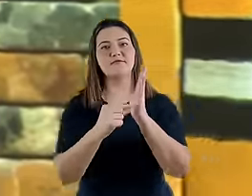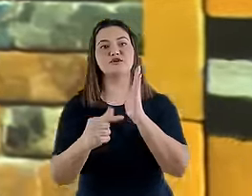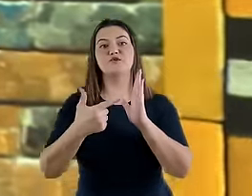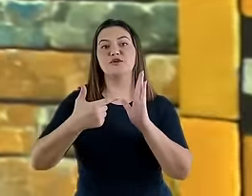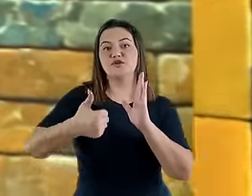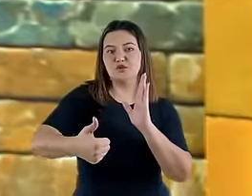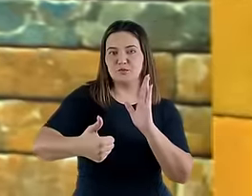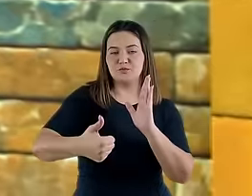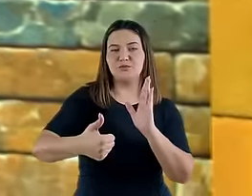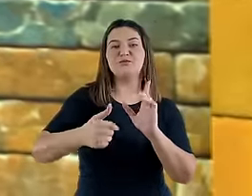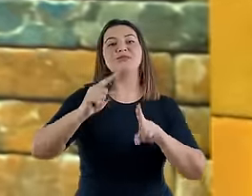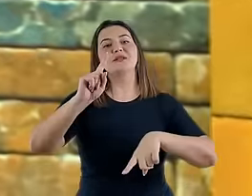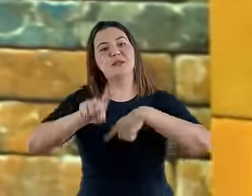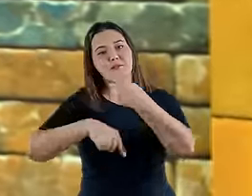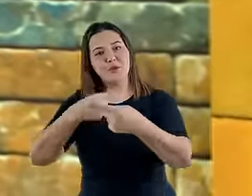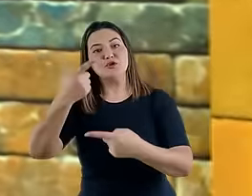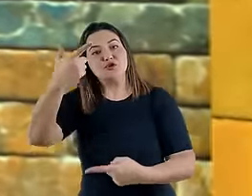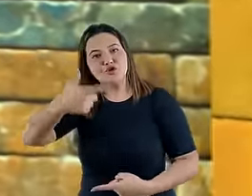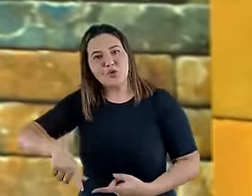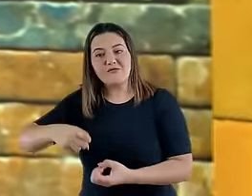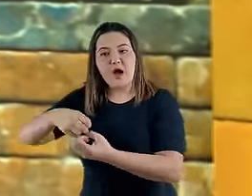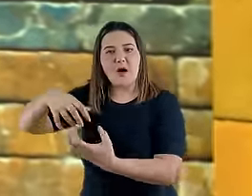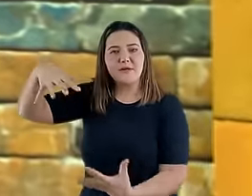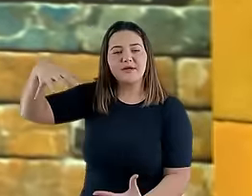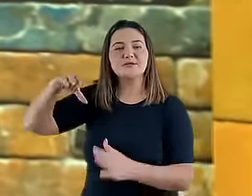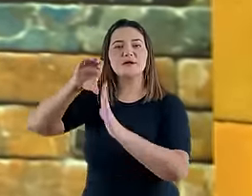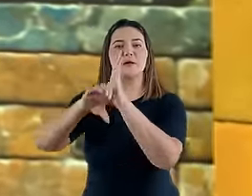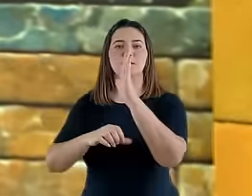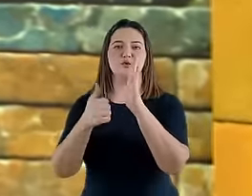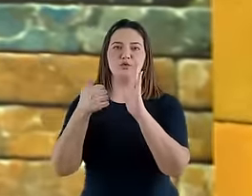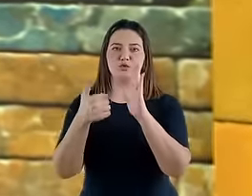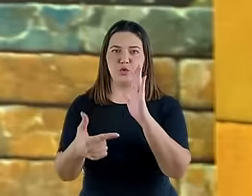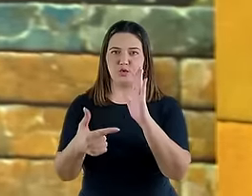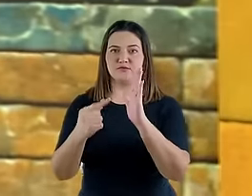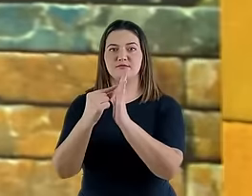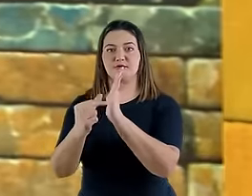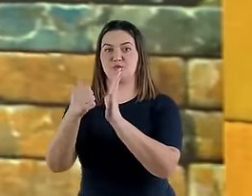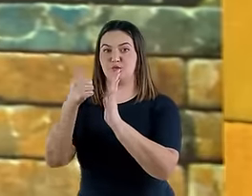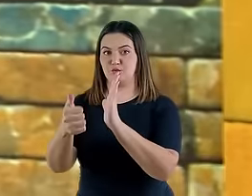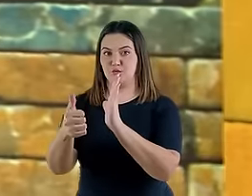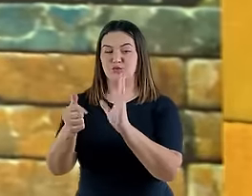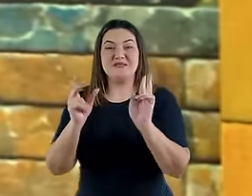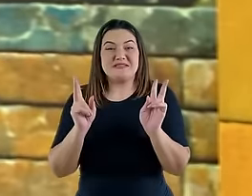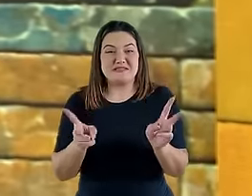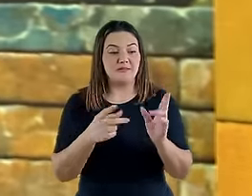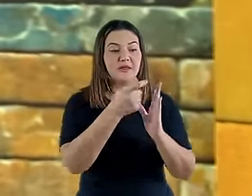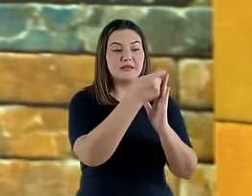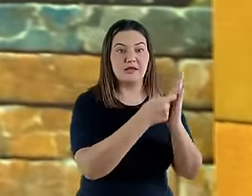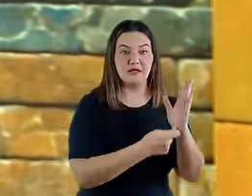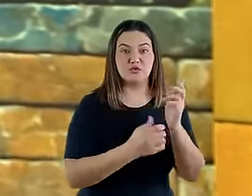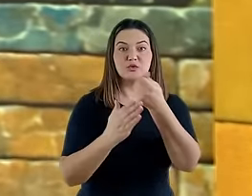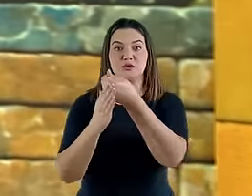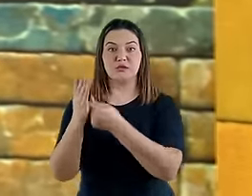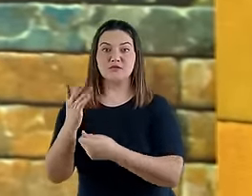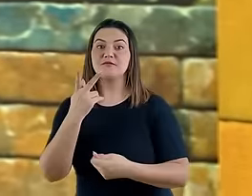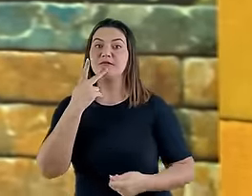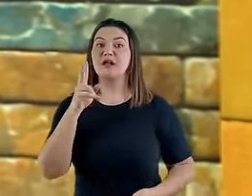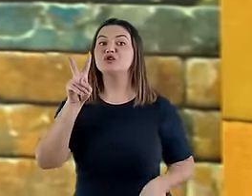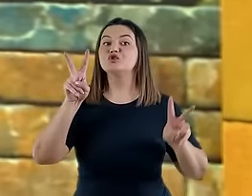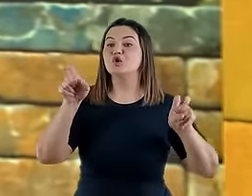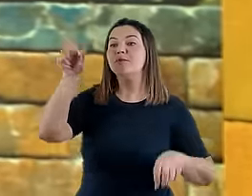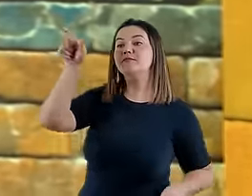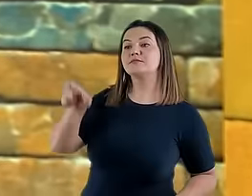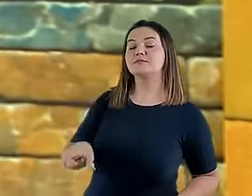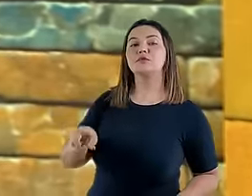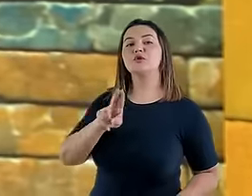também no verso 21. E depois ele é mencionado novamente em Daniel, capítulo 12, versículo 1. Todos esses textos falam